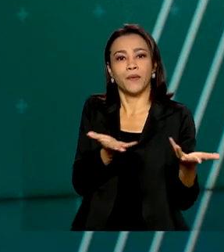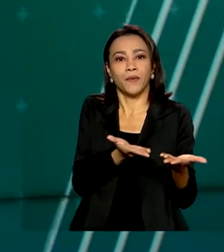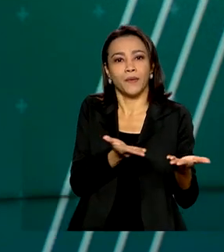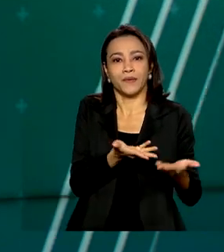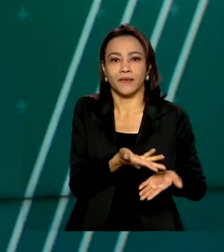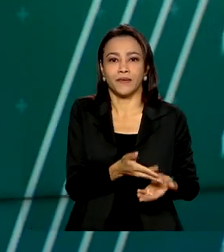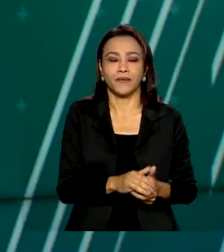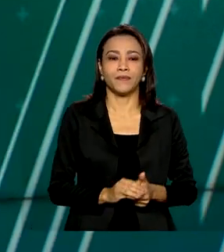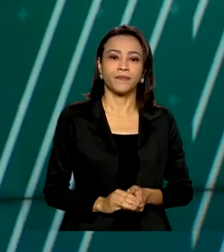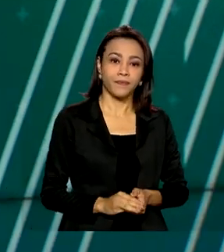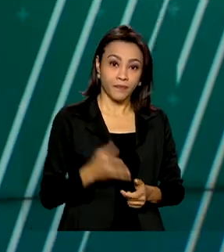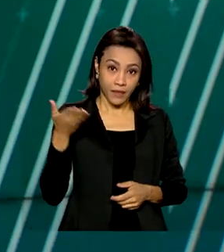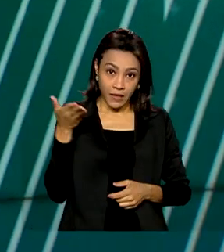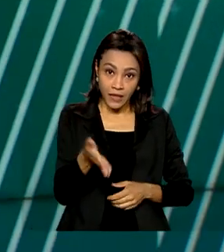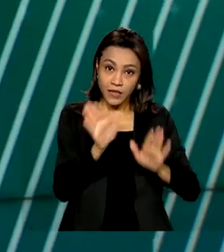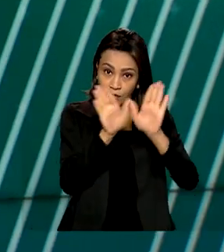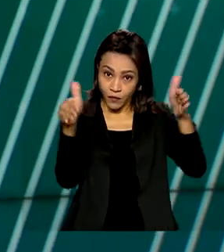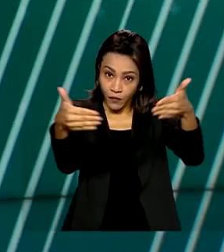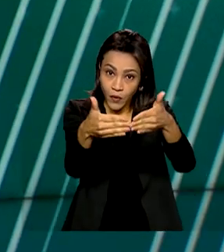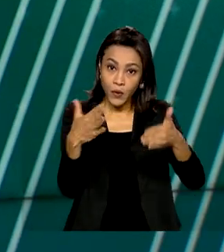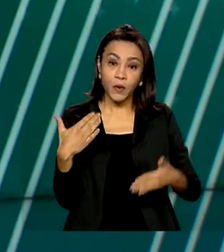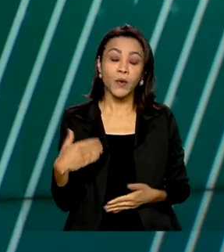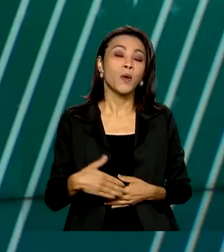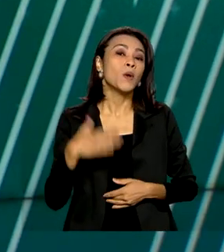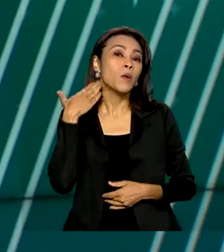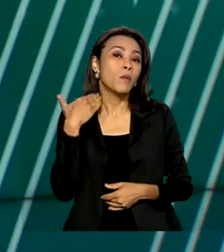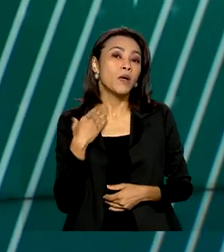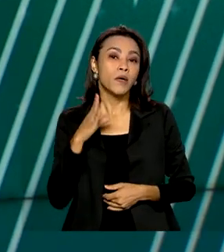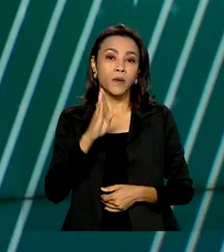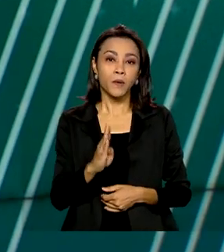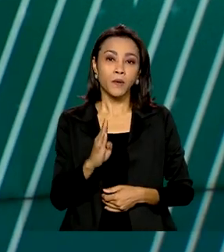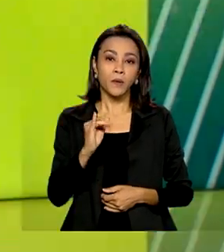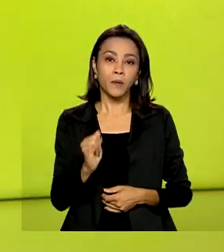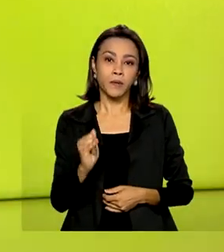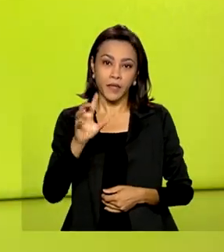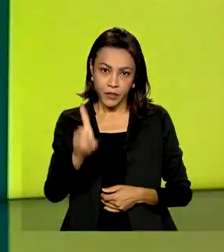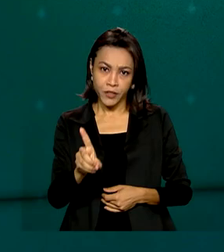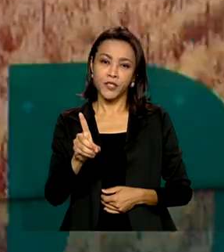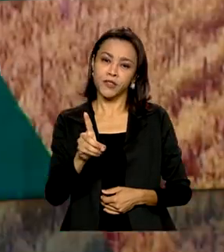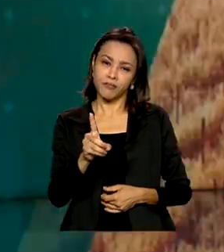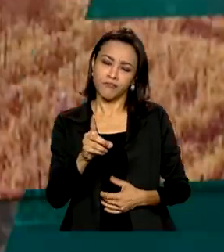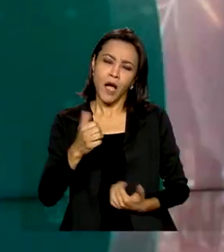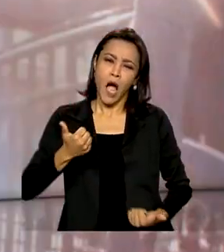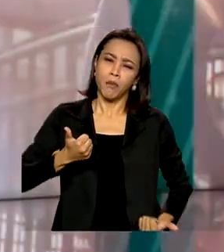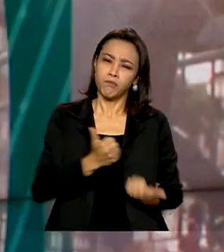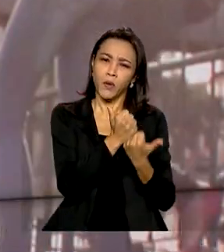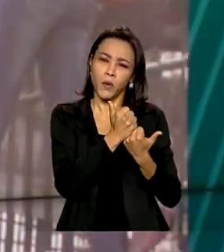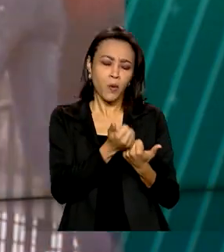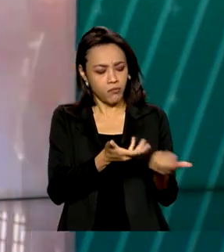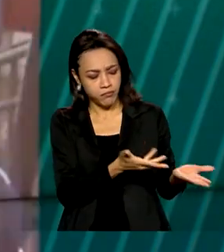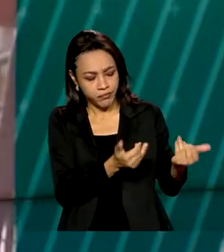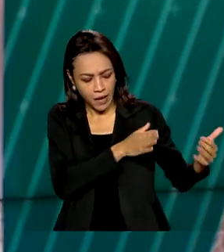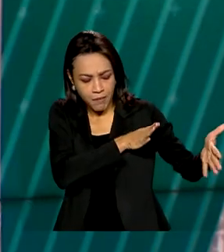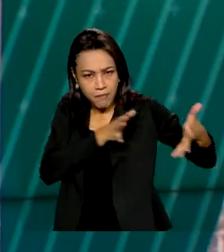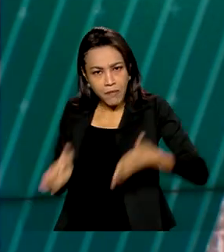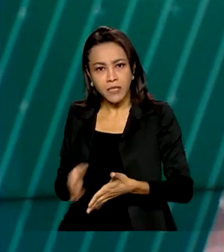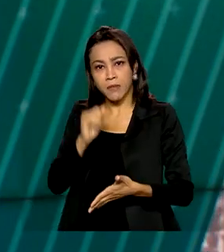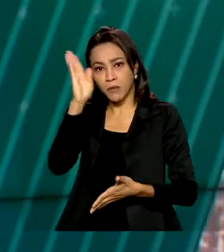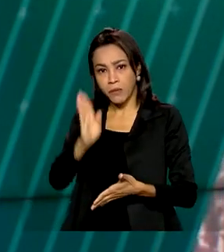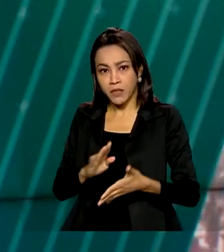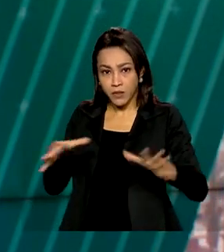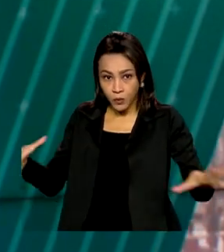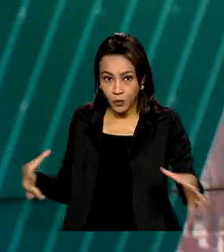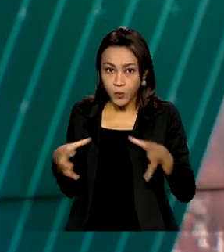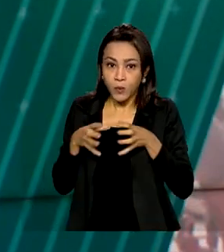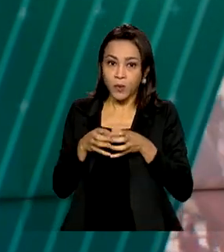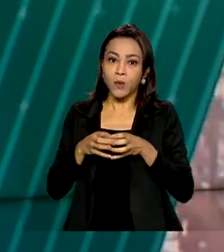E no fórum, o Banco Interamericano de Desenvolvimento formalizou o apoio à entrada do Brasil na Organização para a Cooperação e o